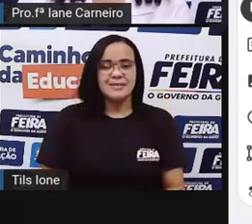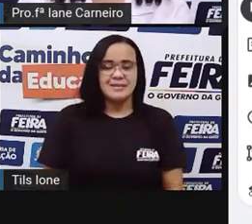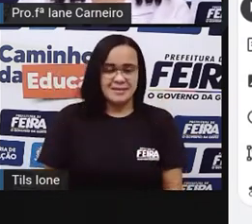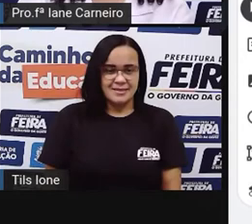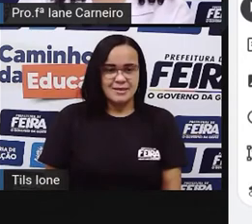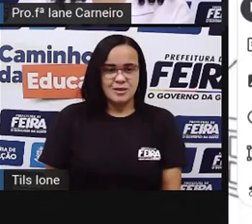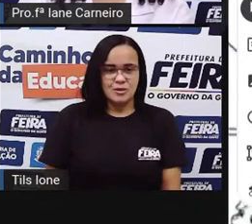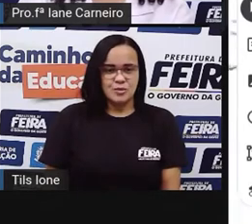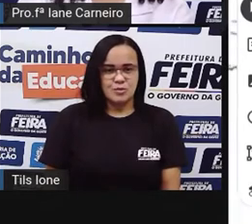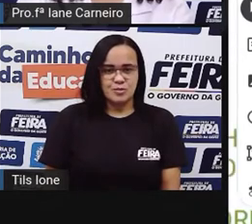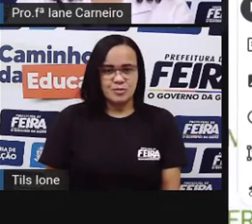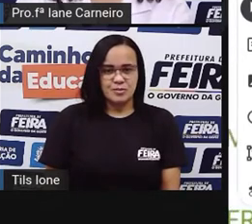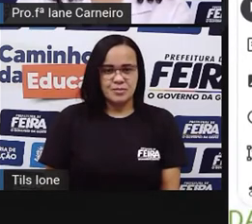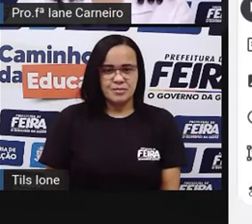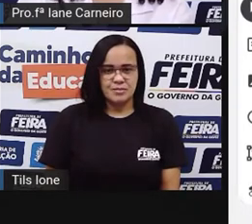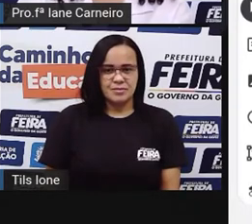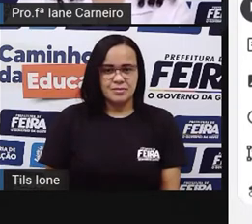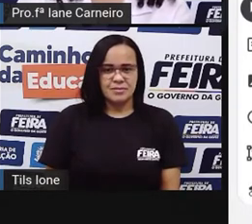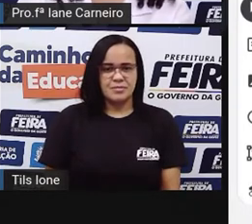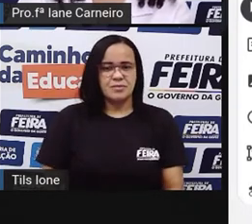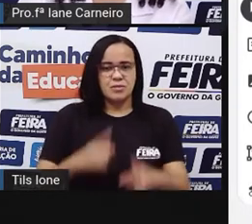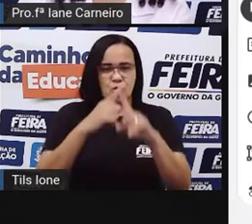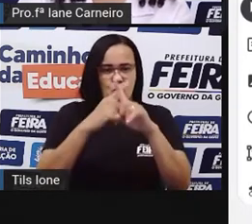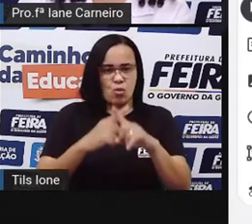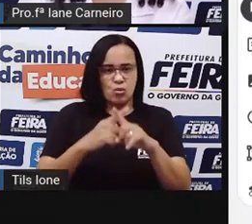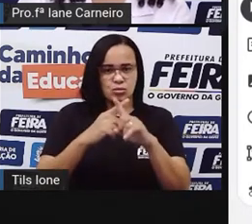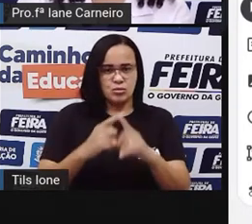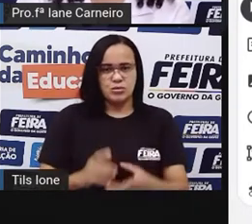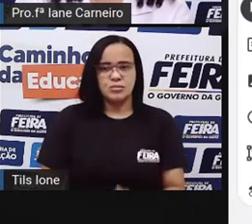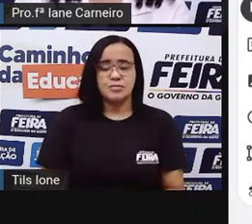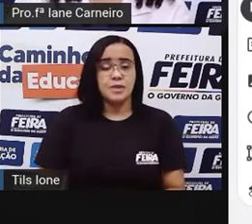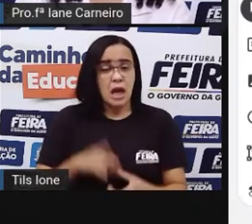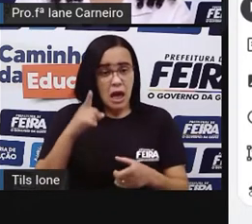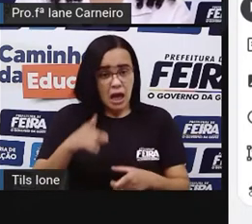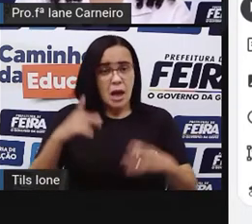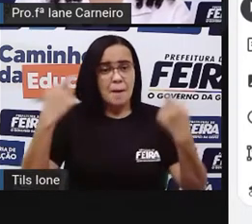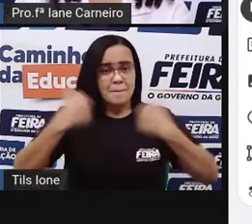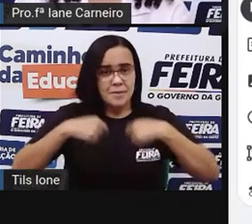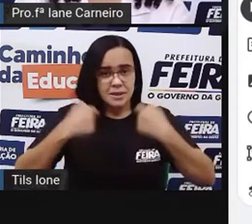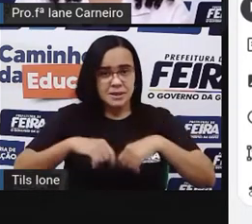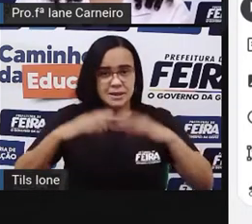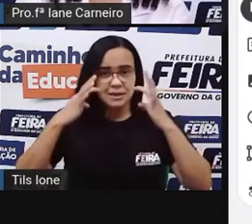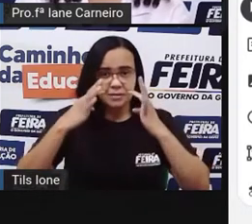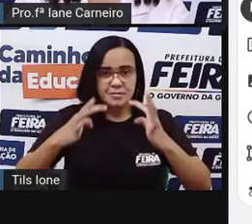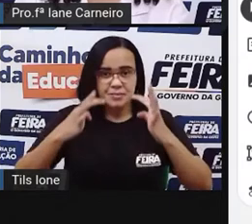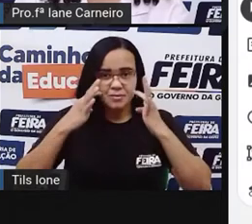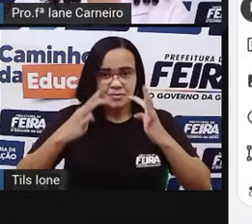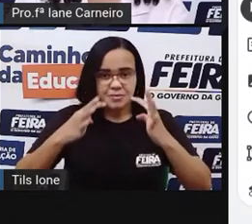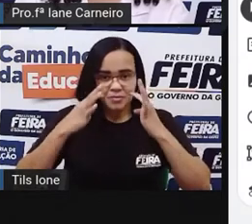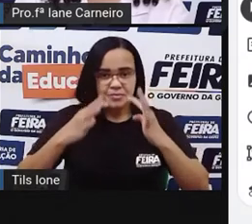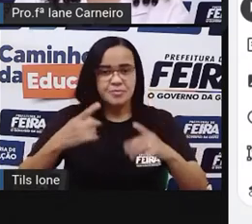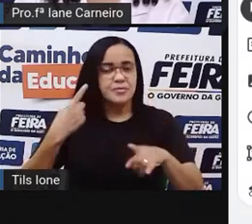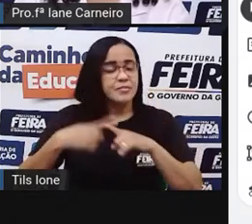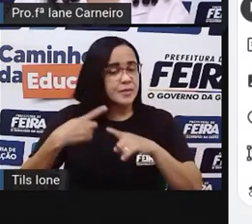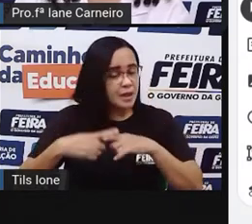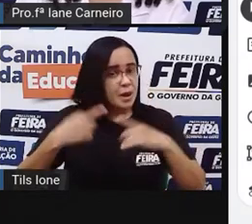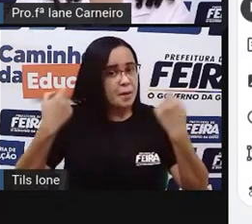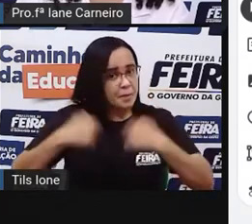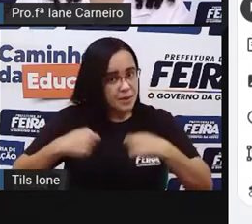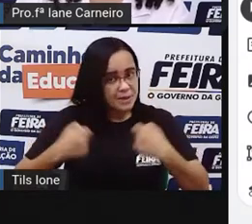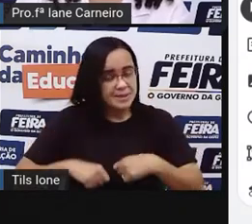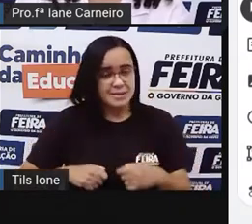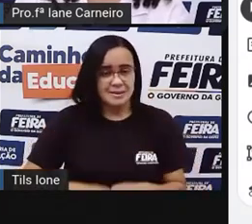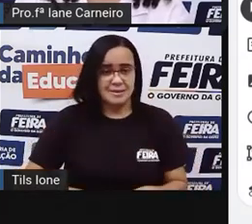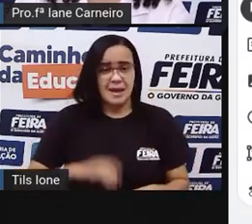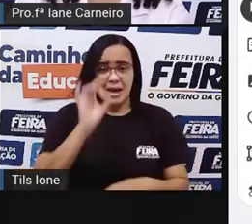desafio agora. Esse aqui vai precisar bastante atenção, porque a gente vai ter que observar cada característica dos